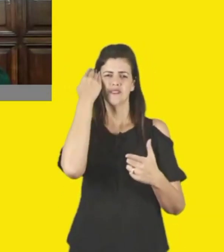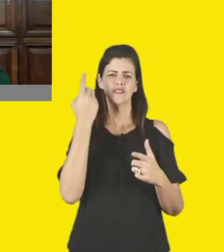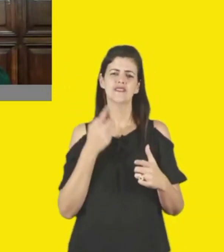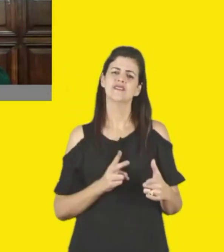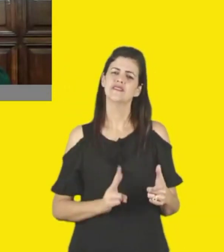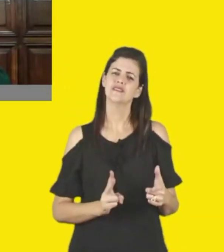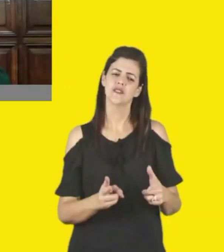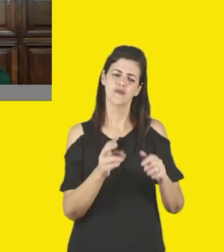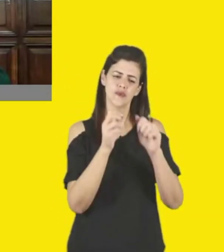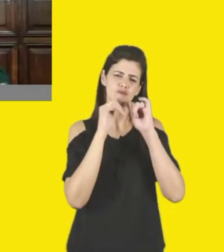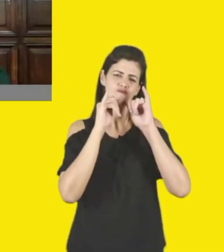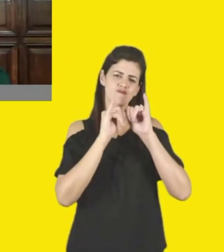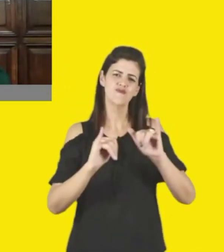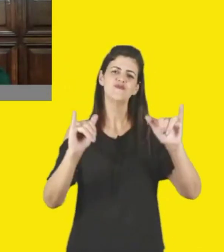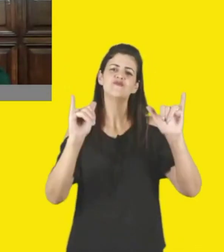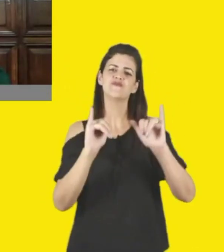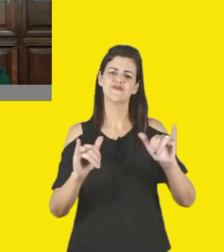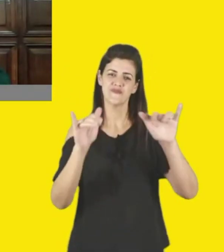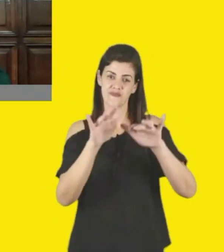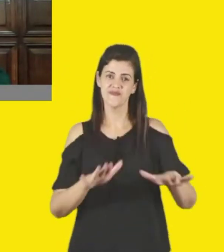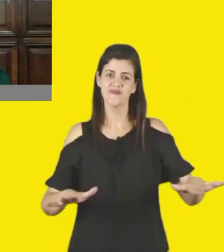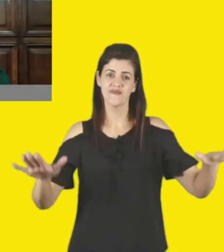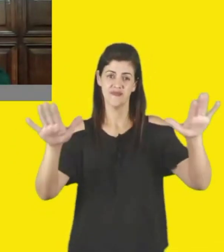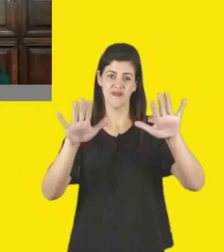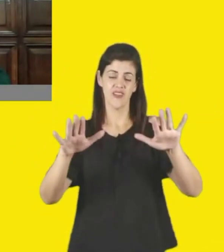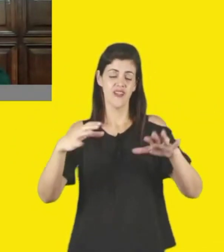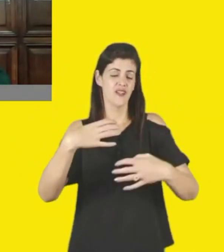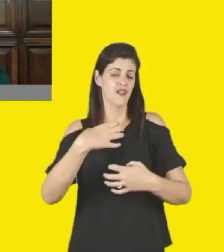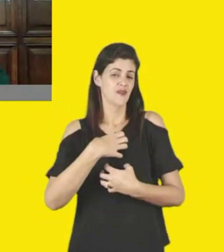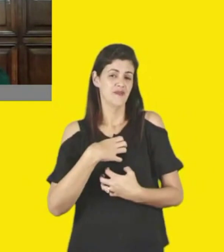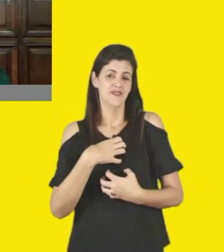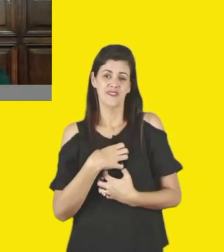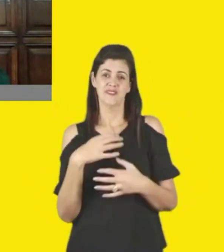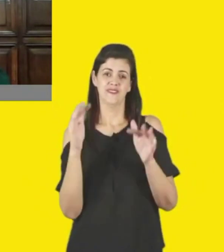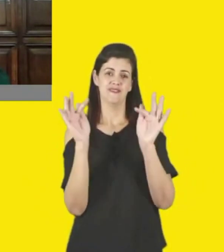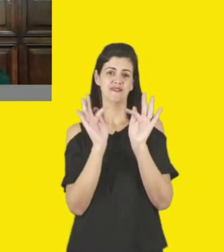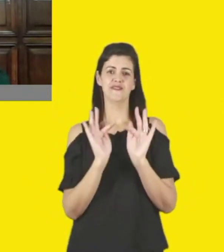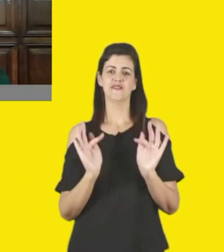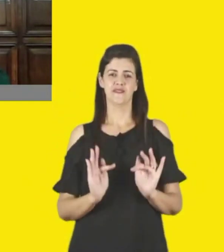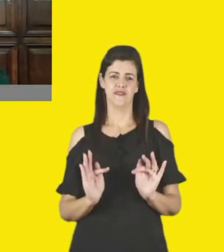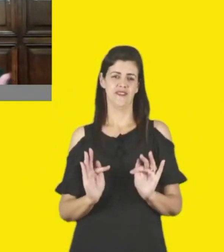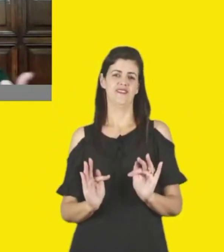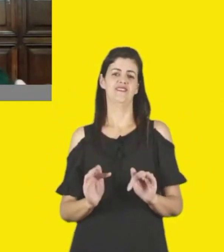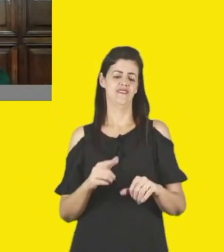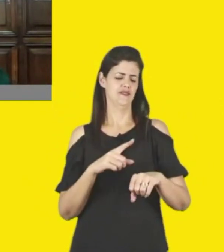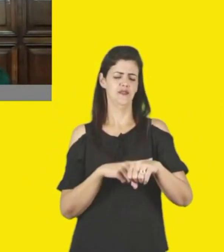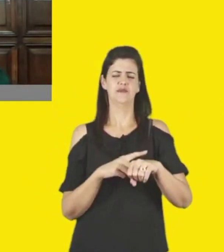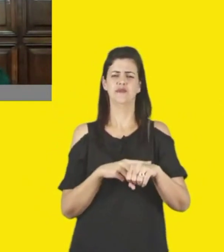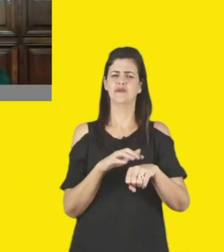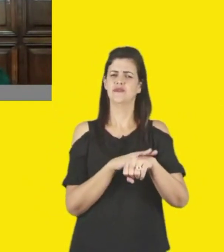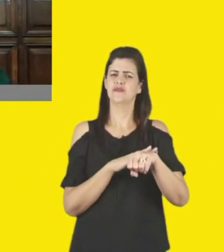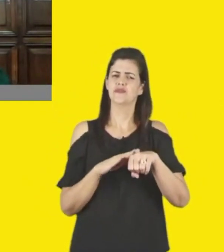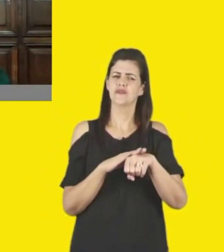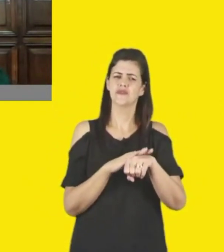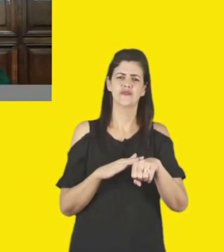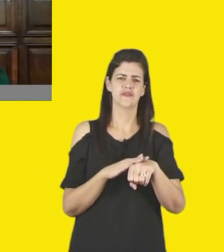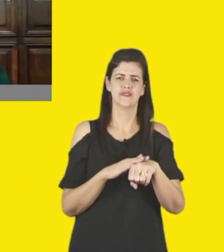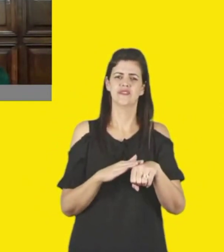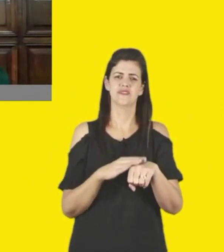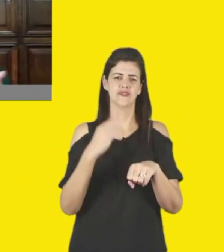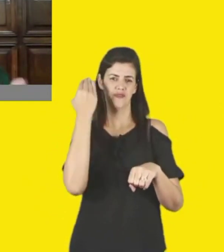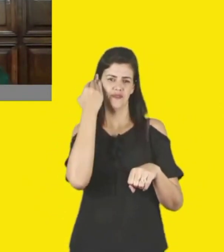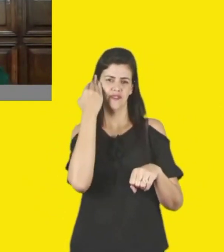aqui me sinto honrada de estar neste momento falando sobre o programa de circulação